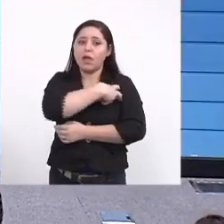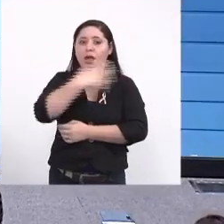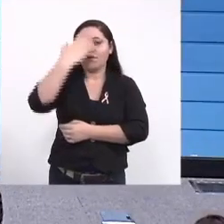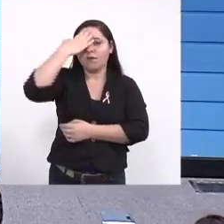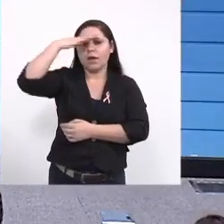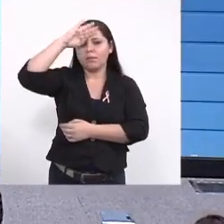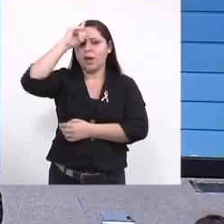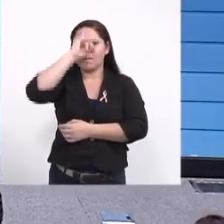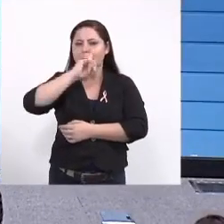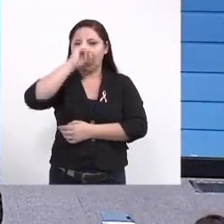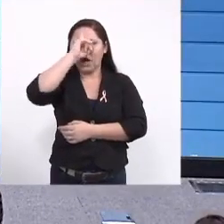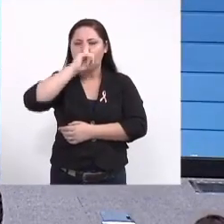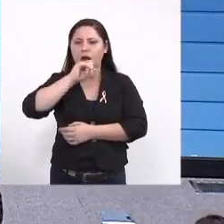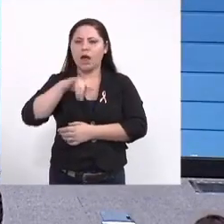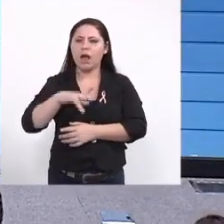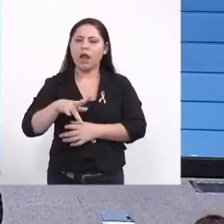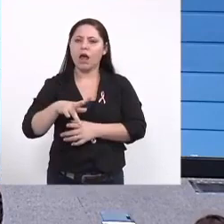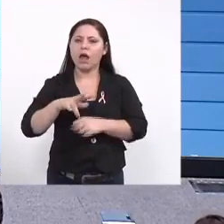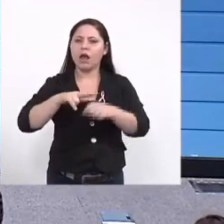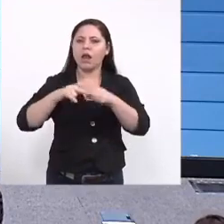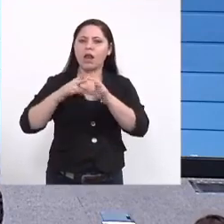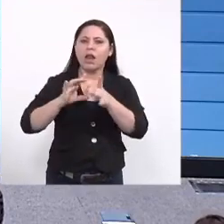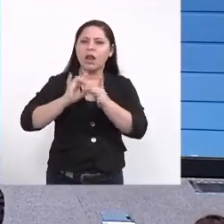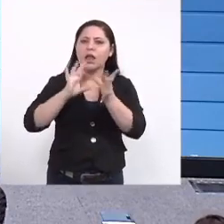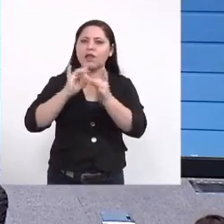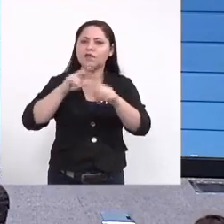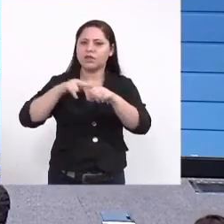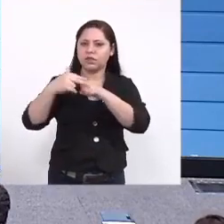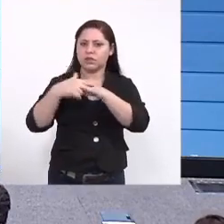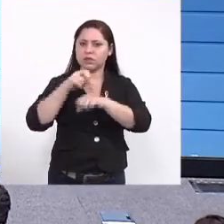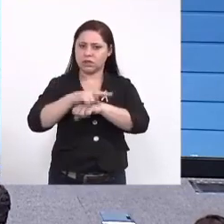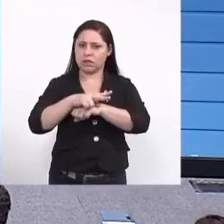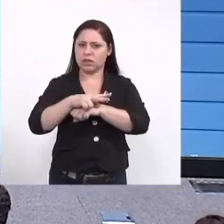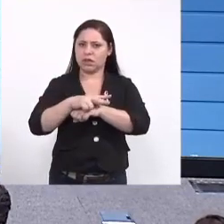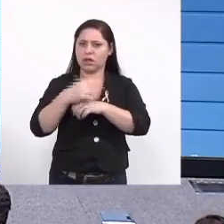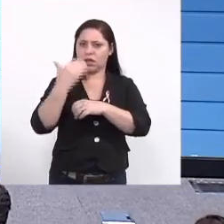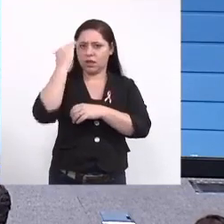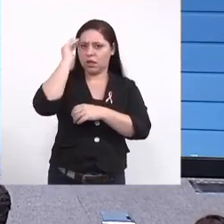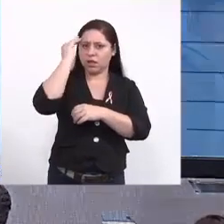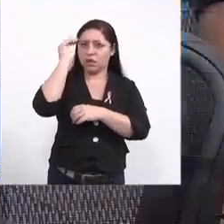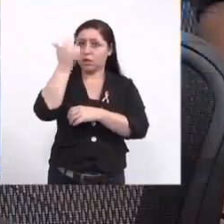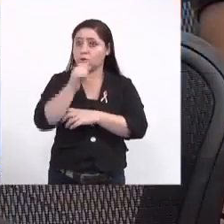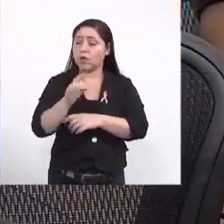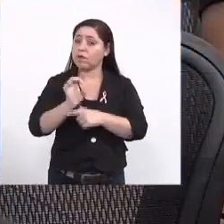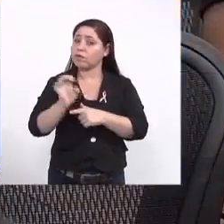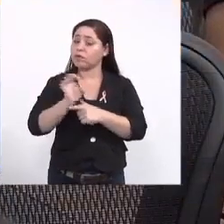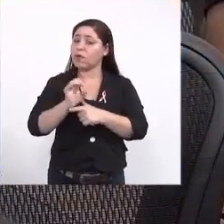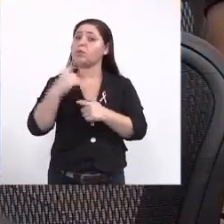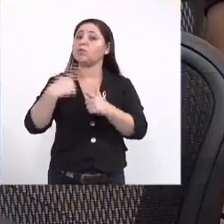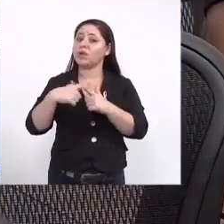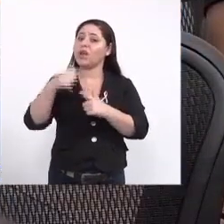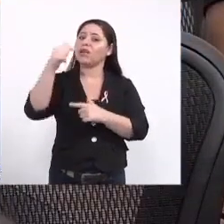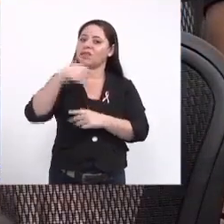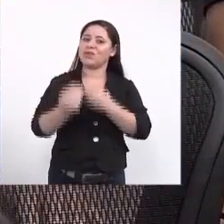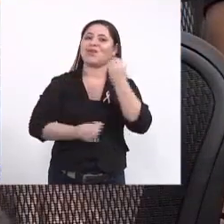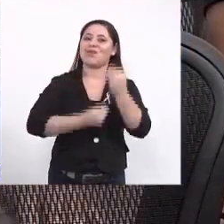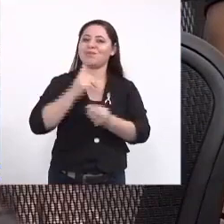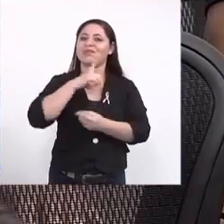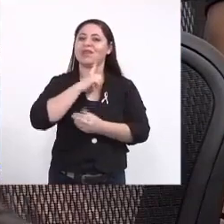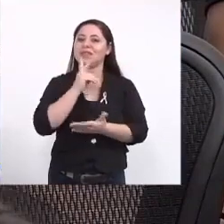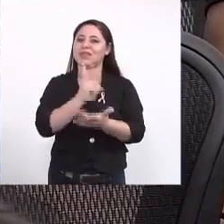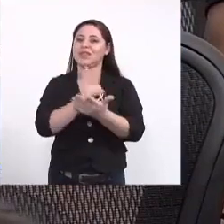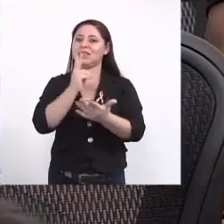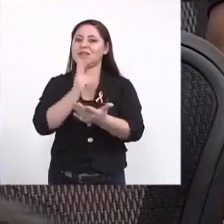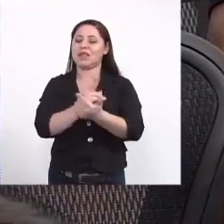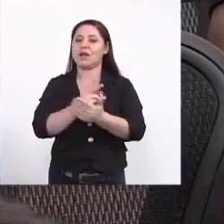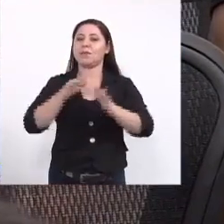da febre amarela a gente está imune à zika então assim porque eles subentendem não teve aqui no nosso estado porque é que como o senhor já explicou